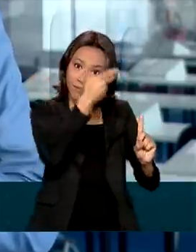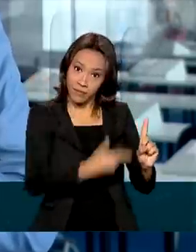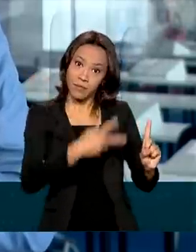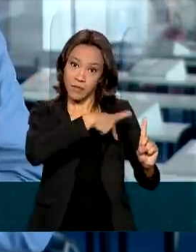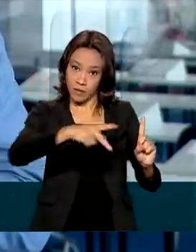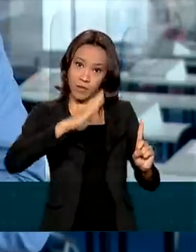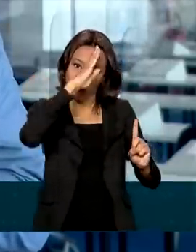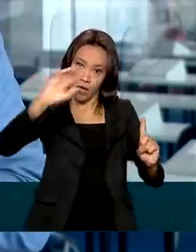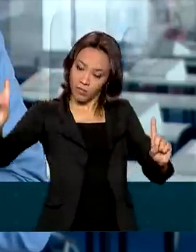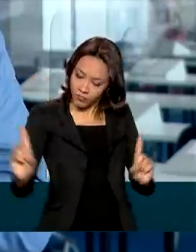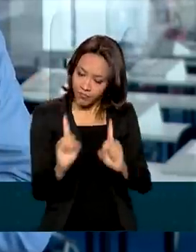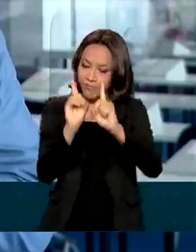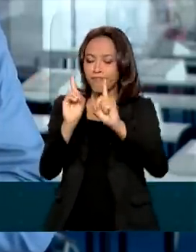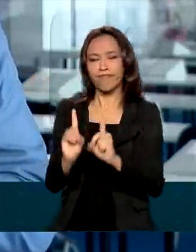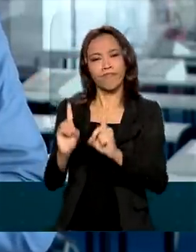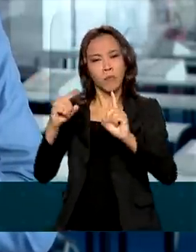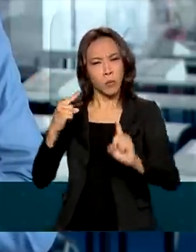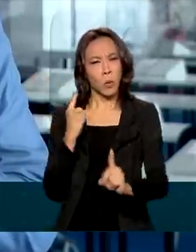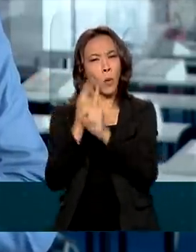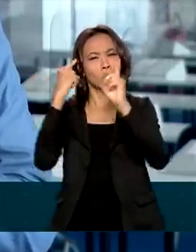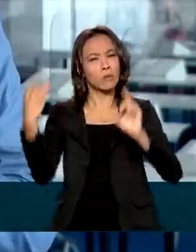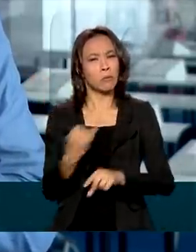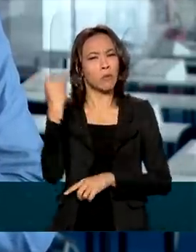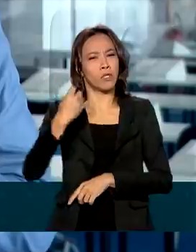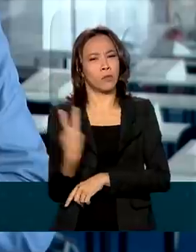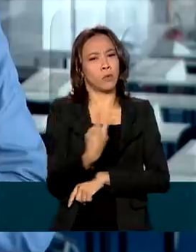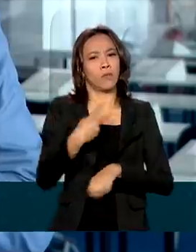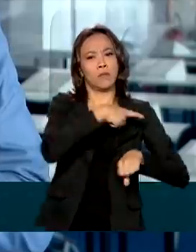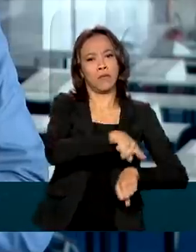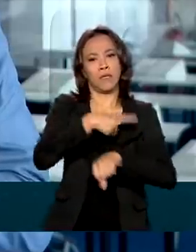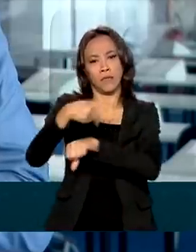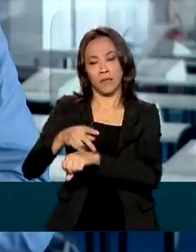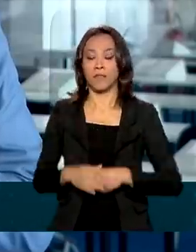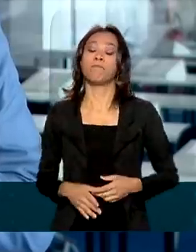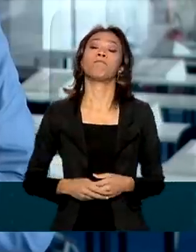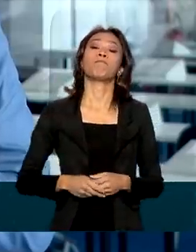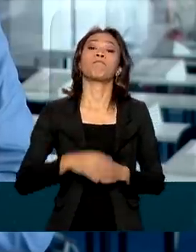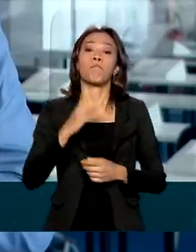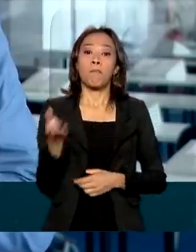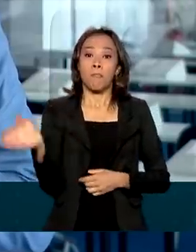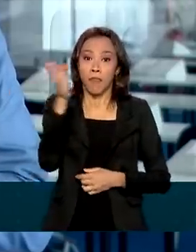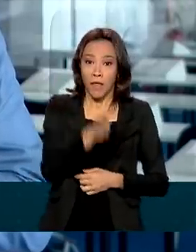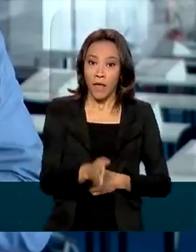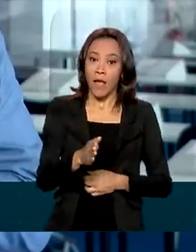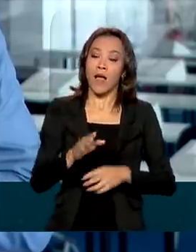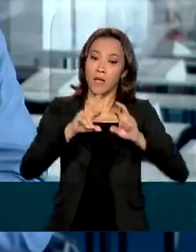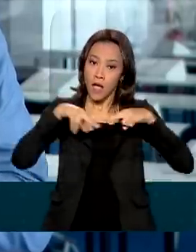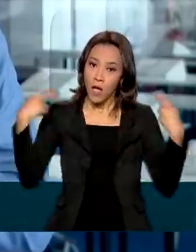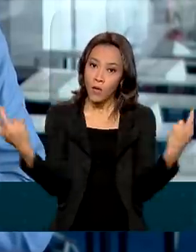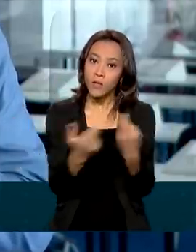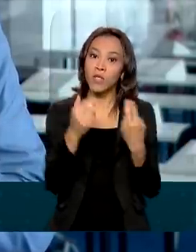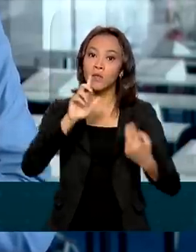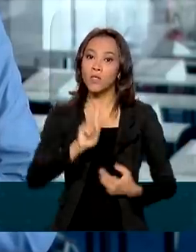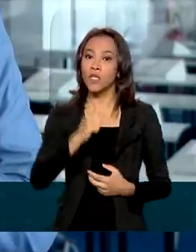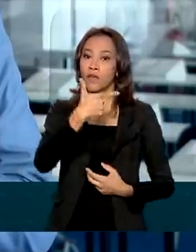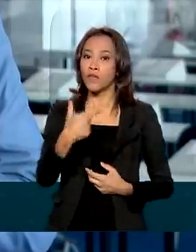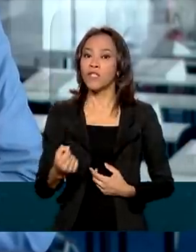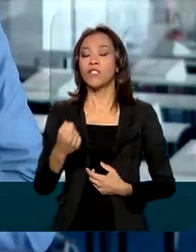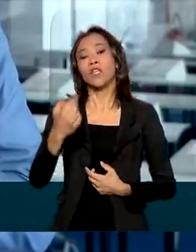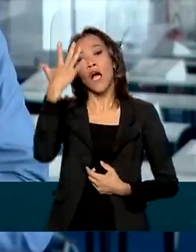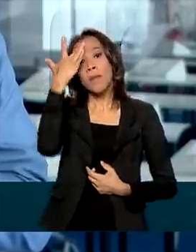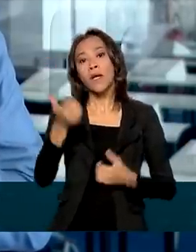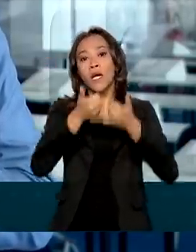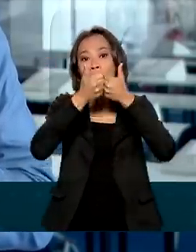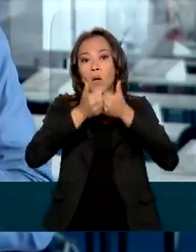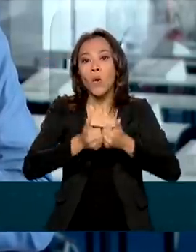bilateral muito importante para os dois países. As reuniões do G20, da cúpula do G20, começam amanhã, sábado, e vão